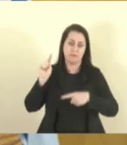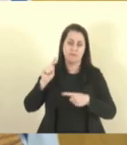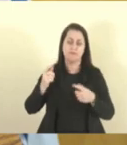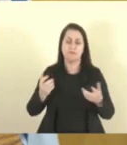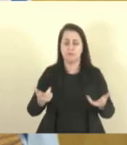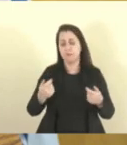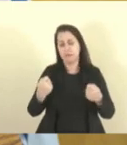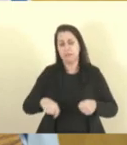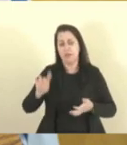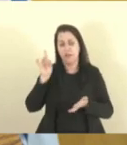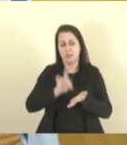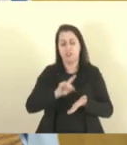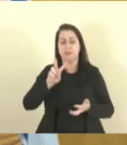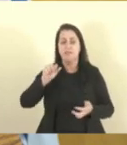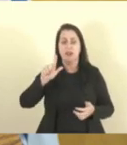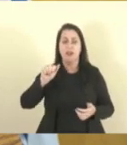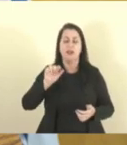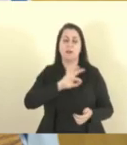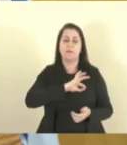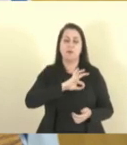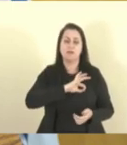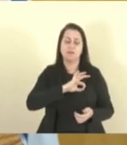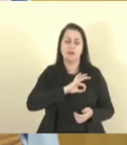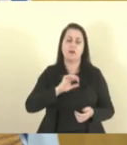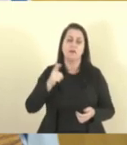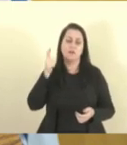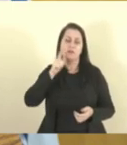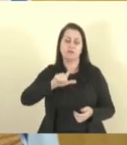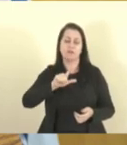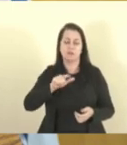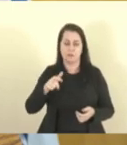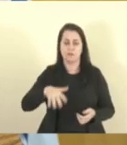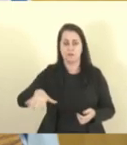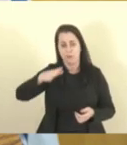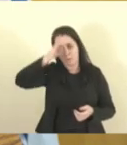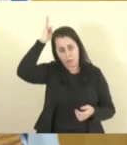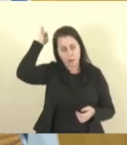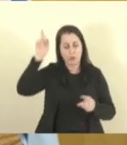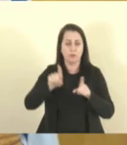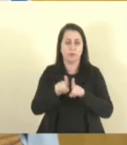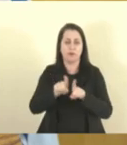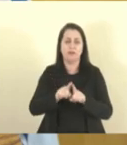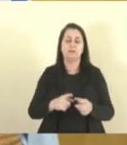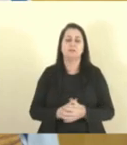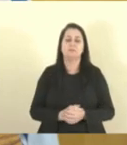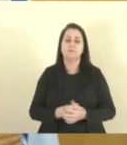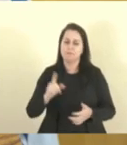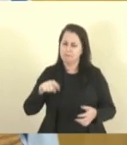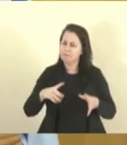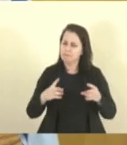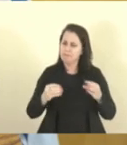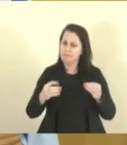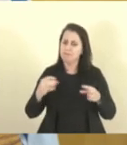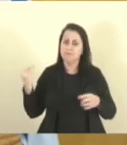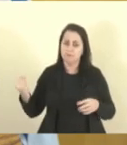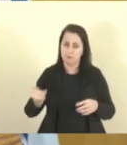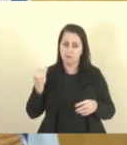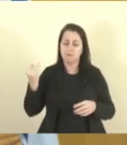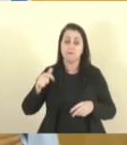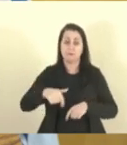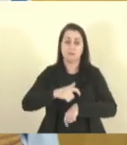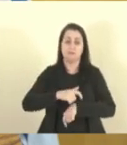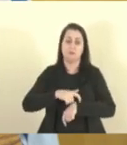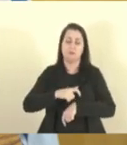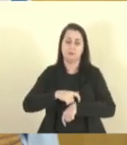efetivamente as vagas para os policiais ocuparem na Polícia Militar e no Bombeiro Militar. Então, muito importante que, nesse